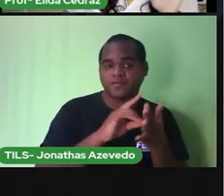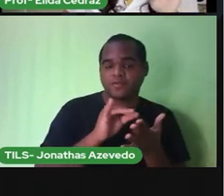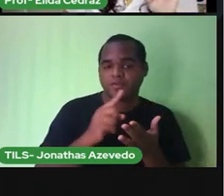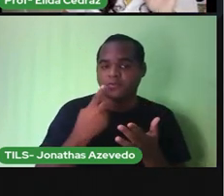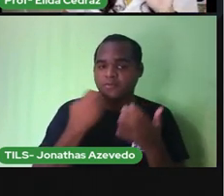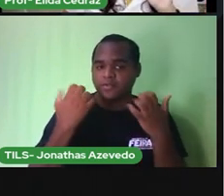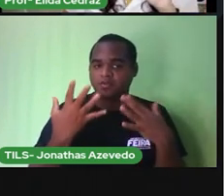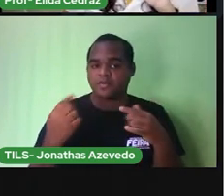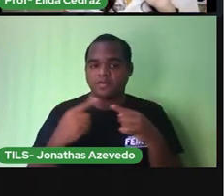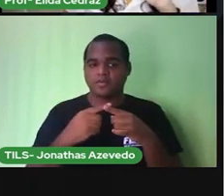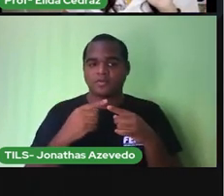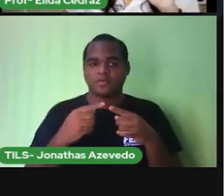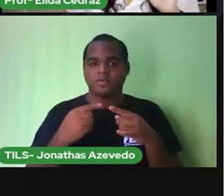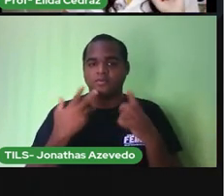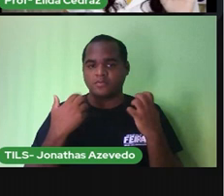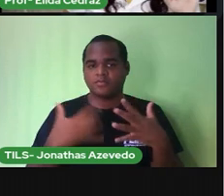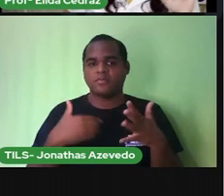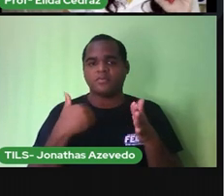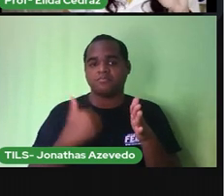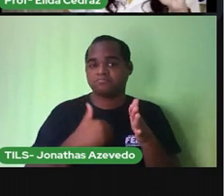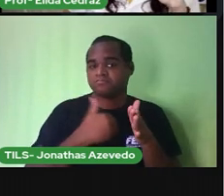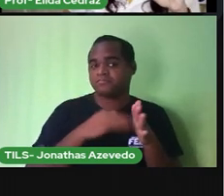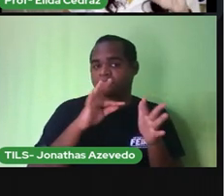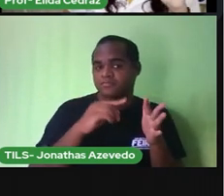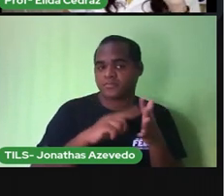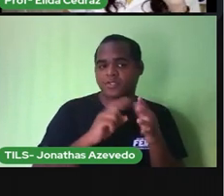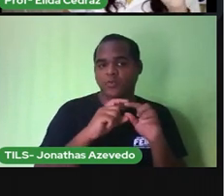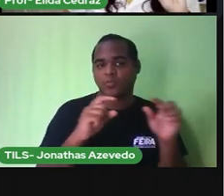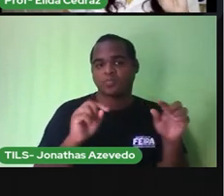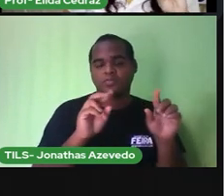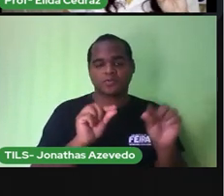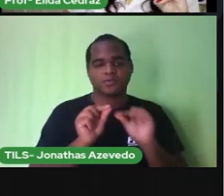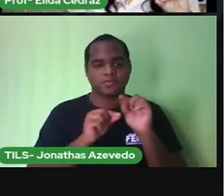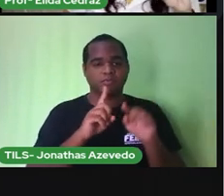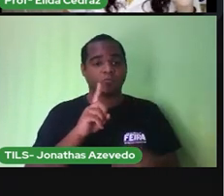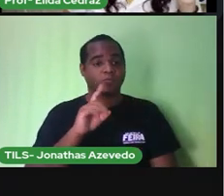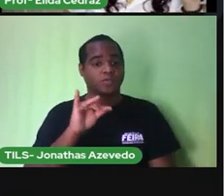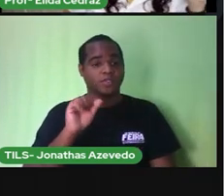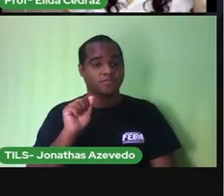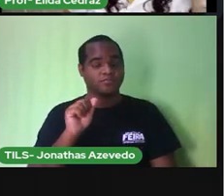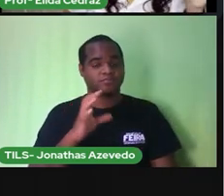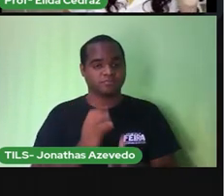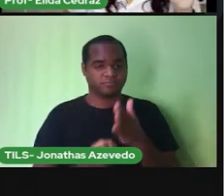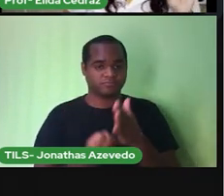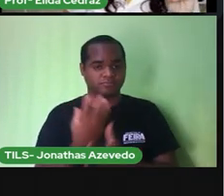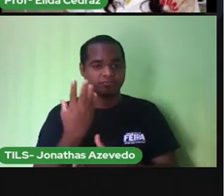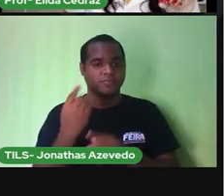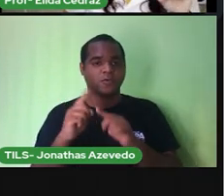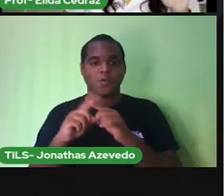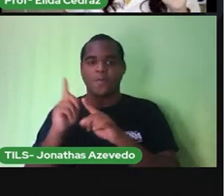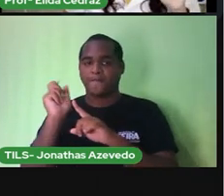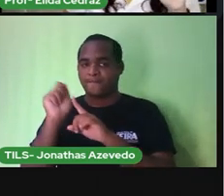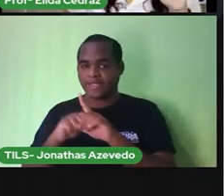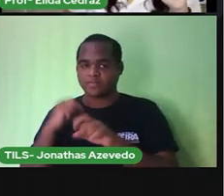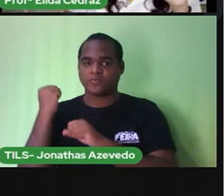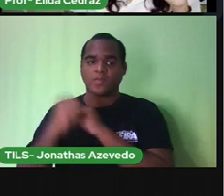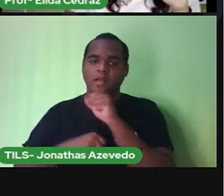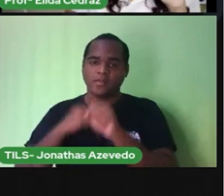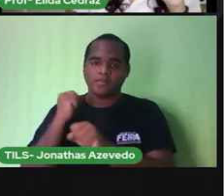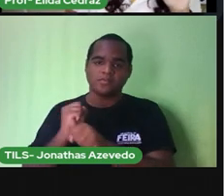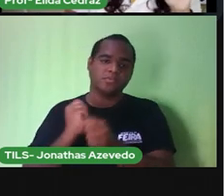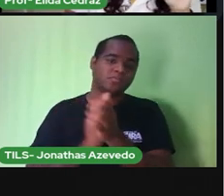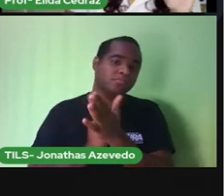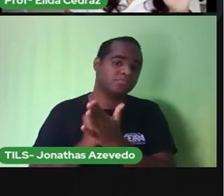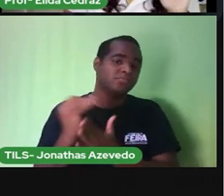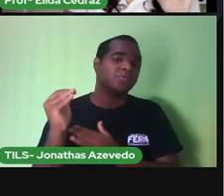embaixo de cada imagem e você vai ver o dia o mês e o ano do início